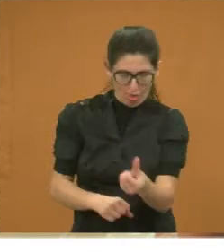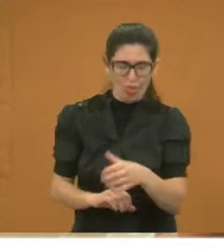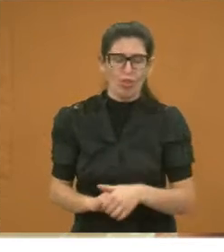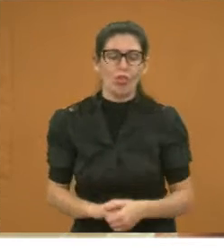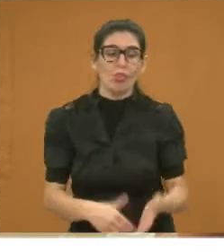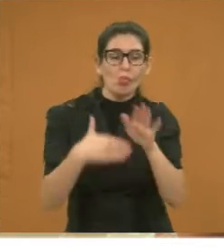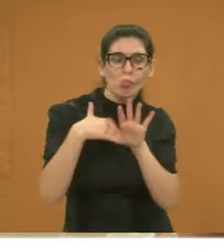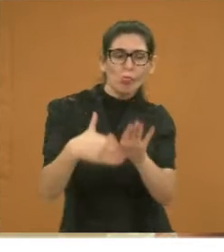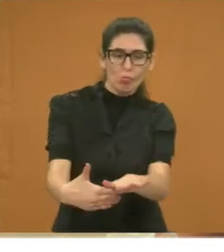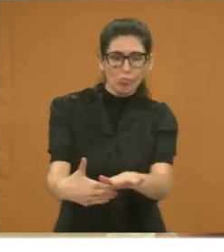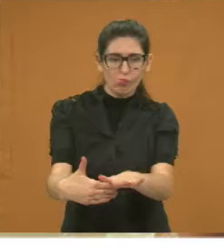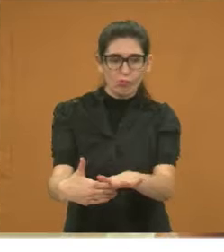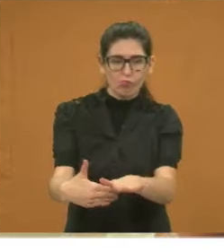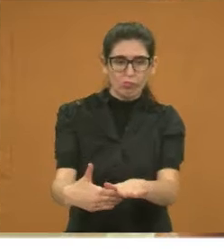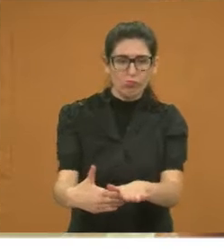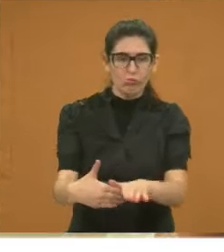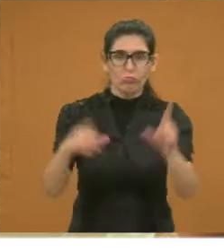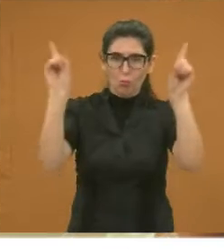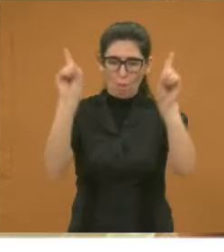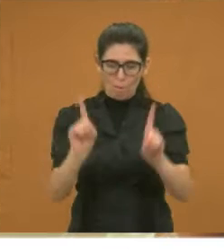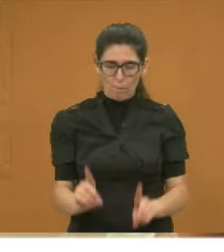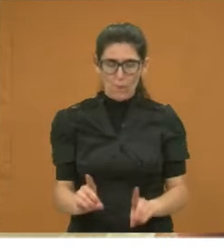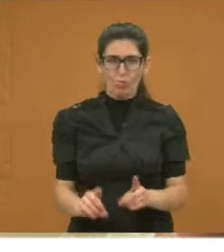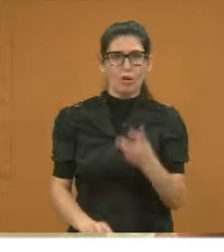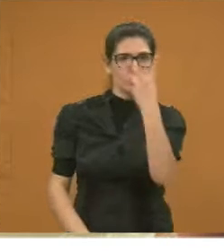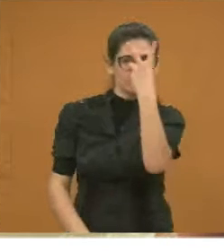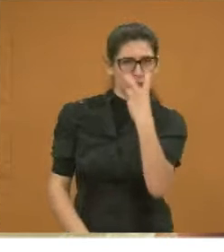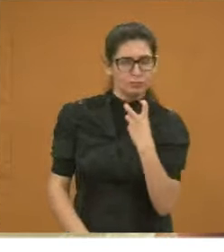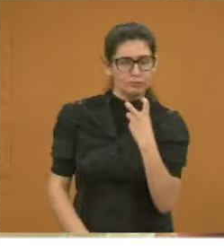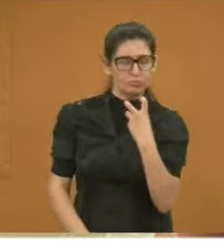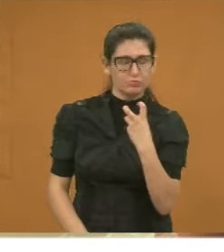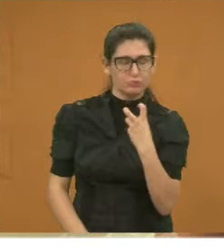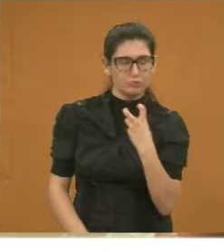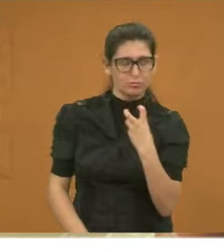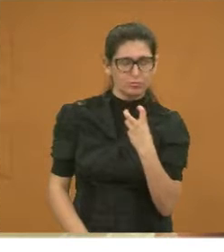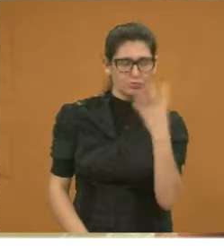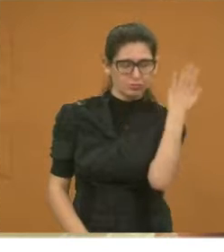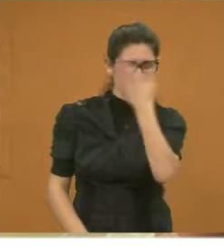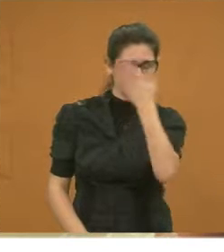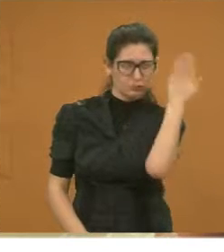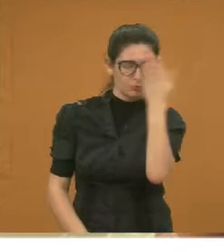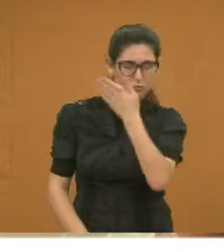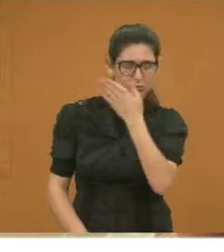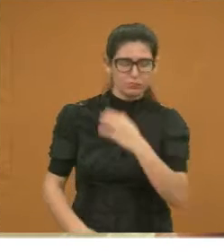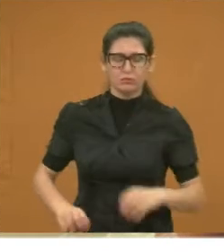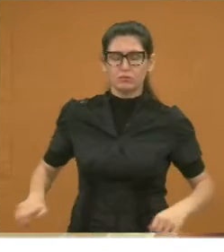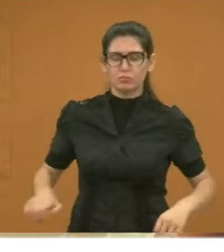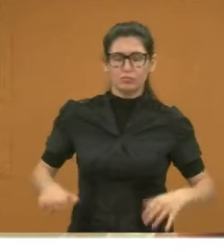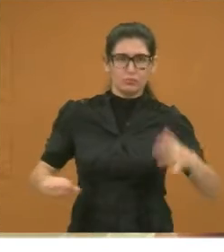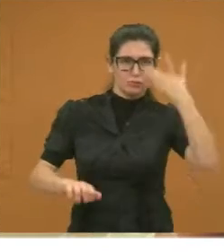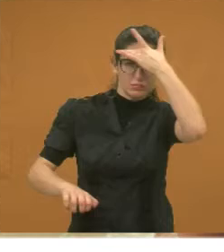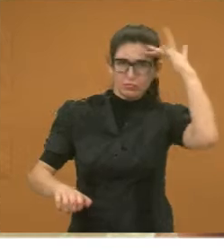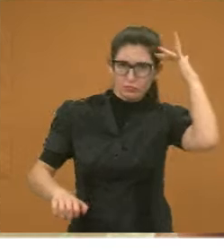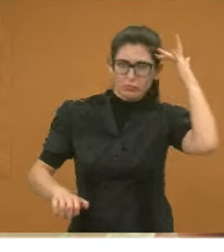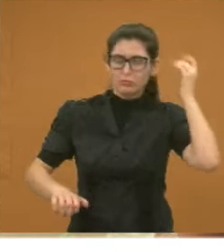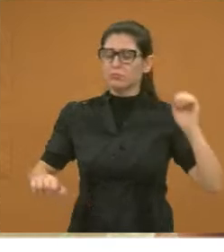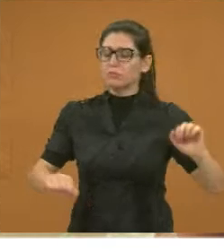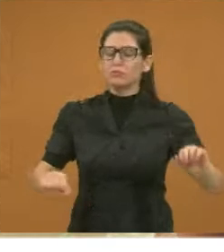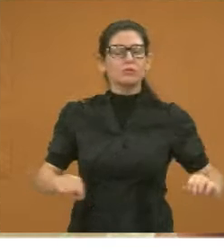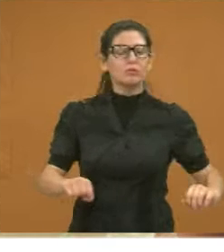para ajudar os deficientes visual. Então, o deficiente vai indo, assim que ela...